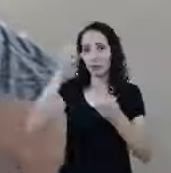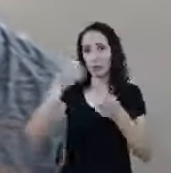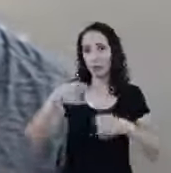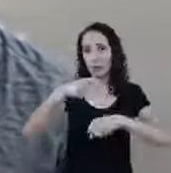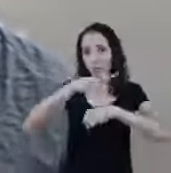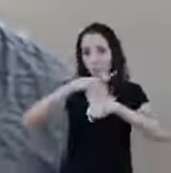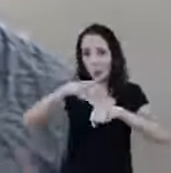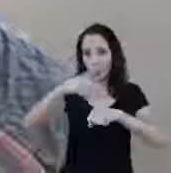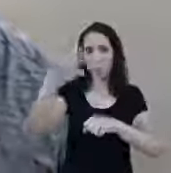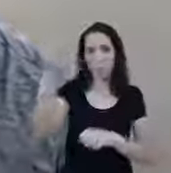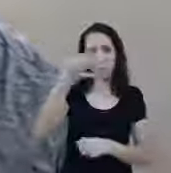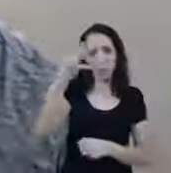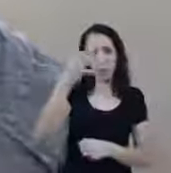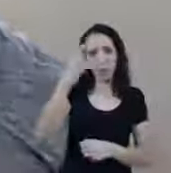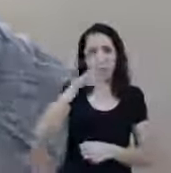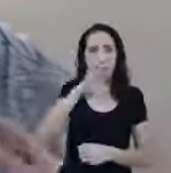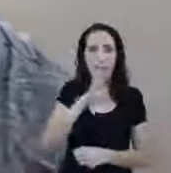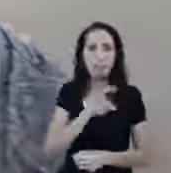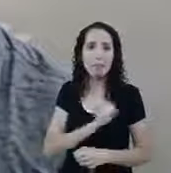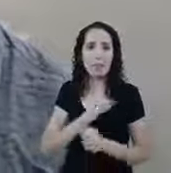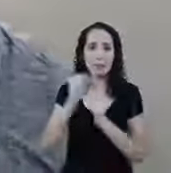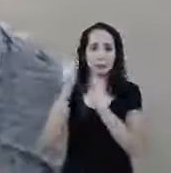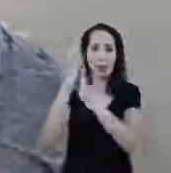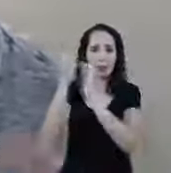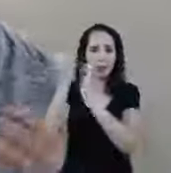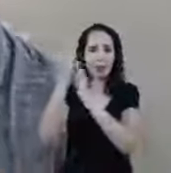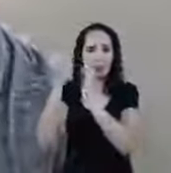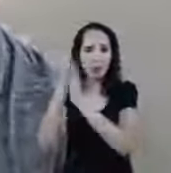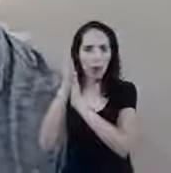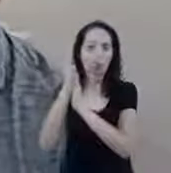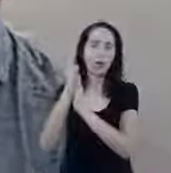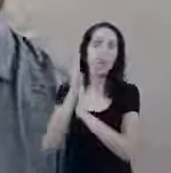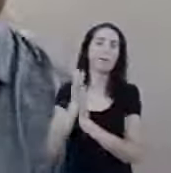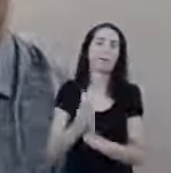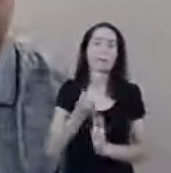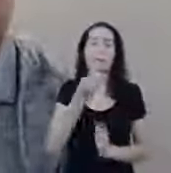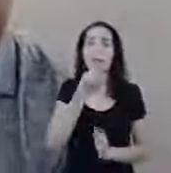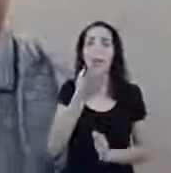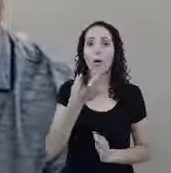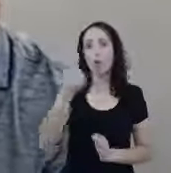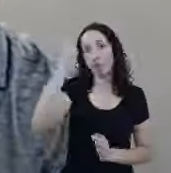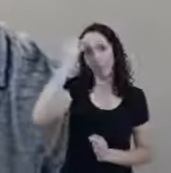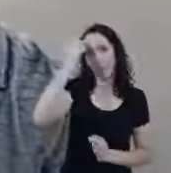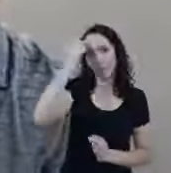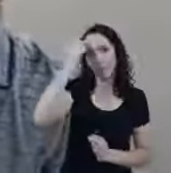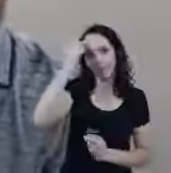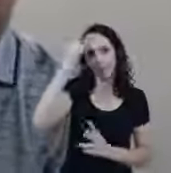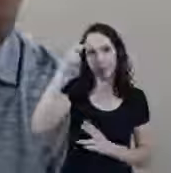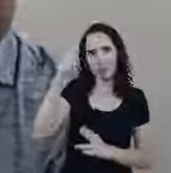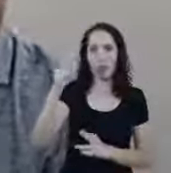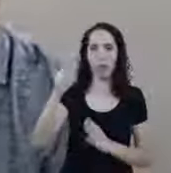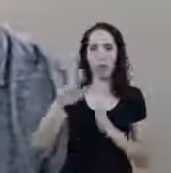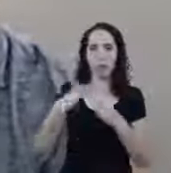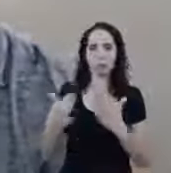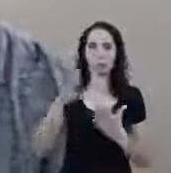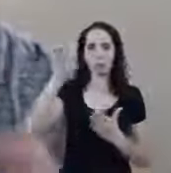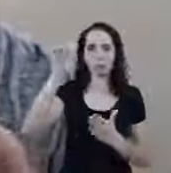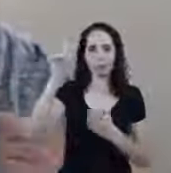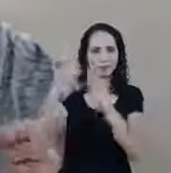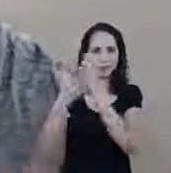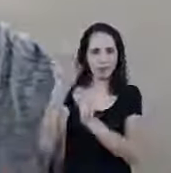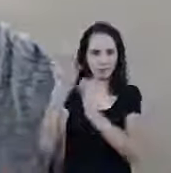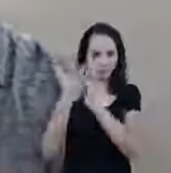Perfeito Amável Louvável De boa fama Nisto pensai Então ocupai a tua mente Dessas coisas